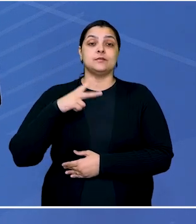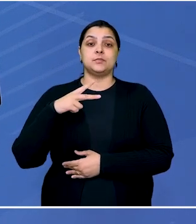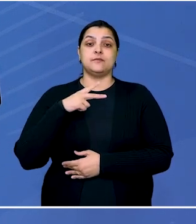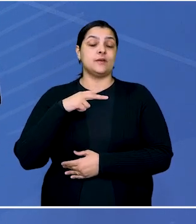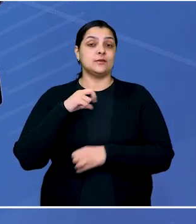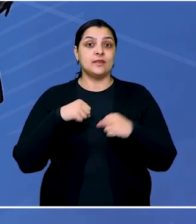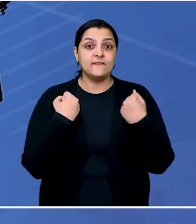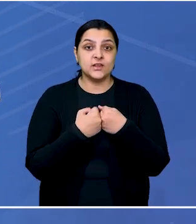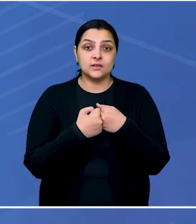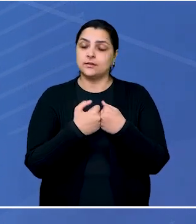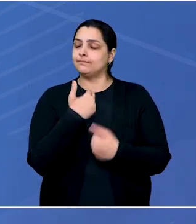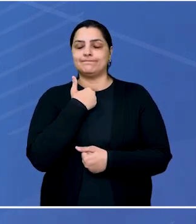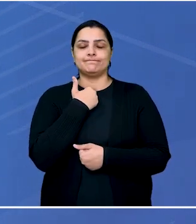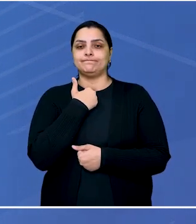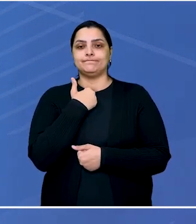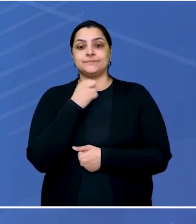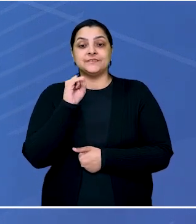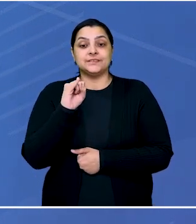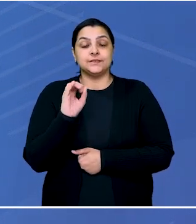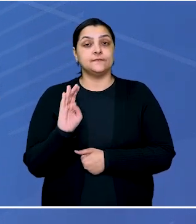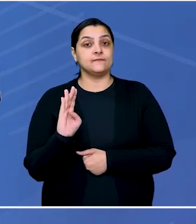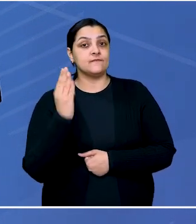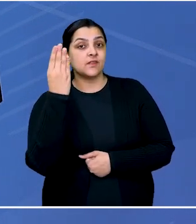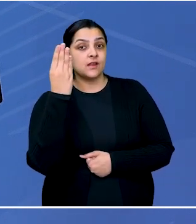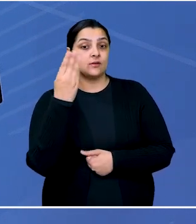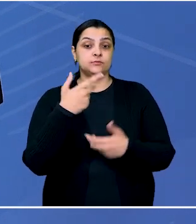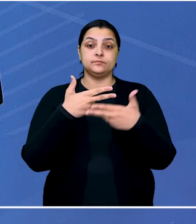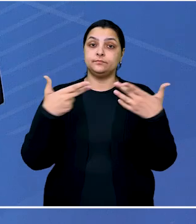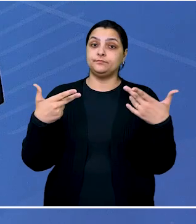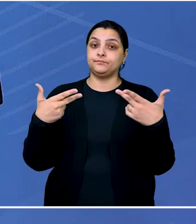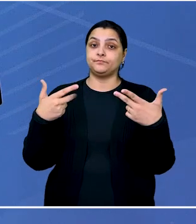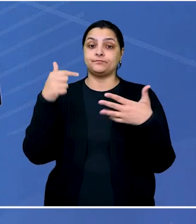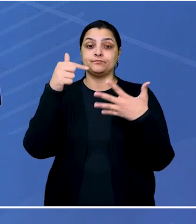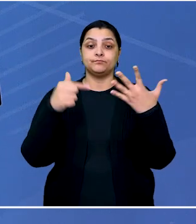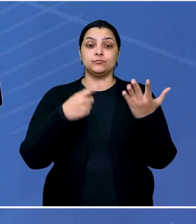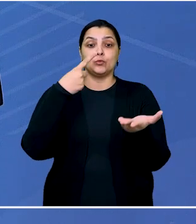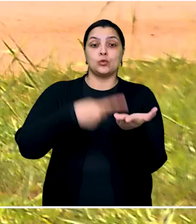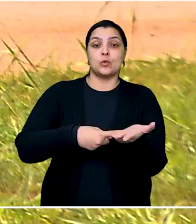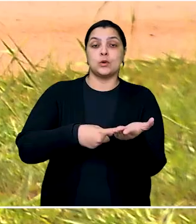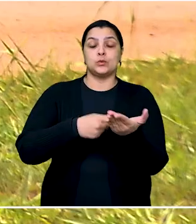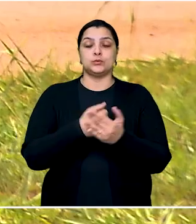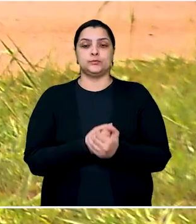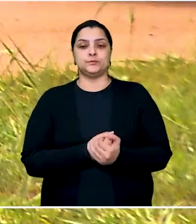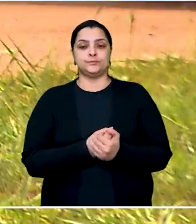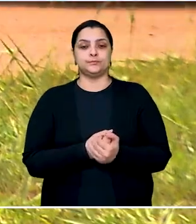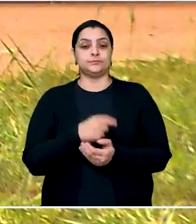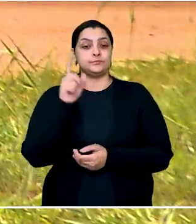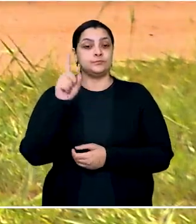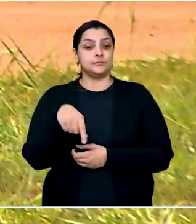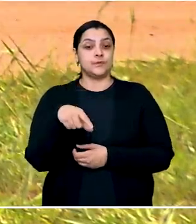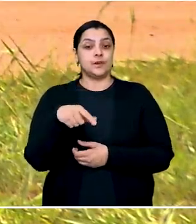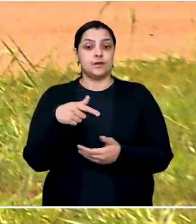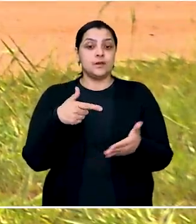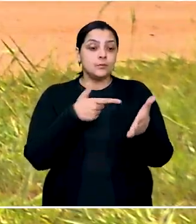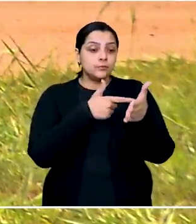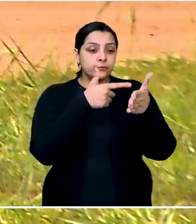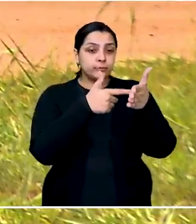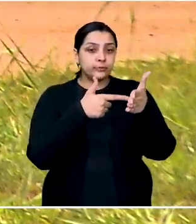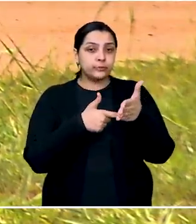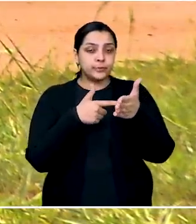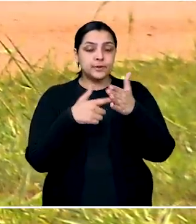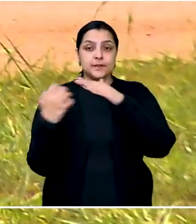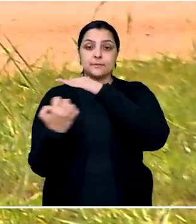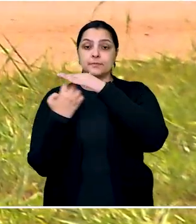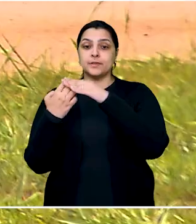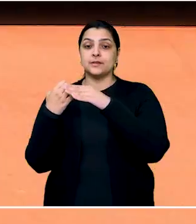privados, ainda que eventualmente possa haver alguma fraude no acerto firmado. O caso envolve um funileiro e uma